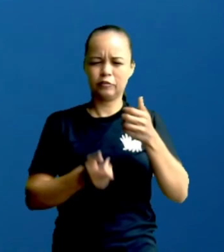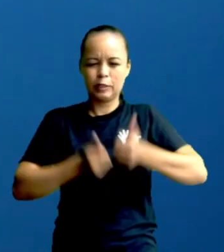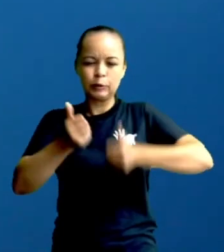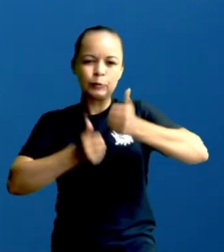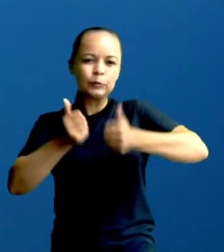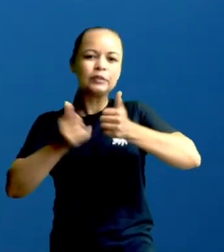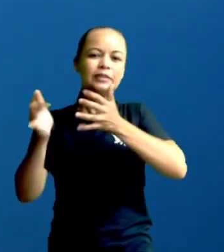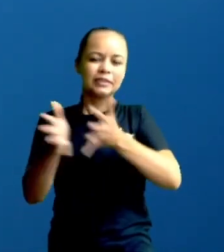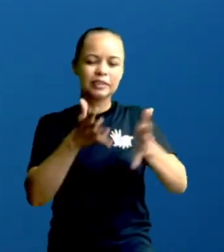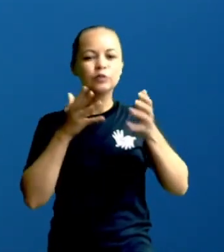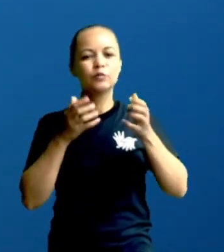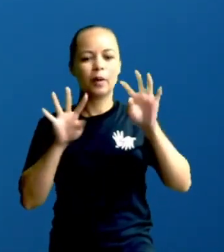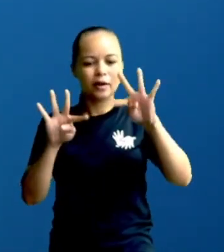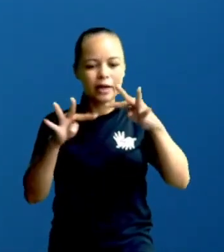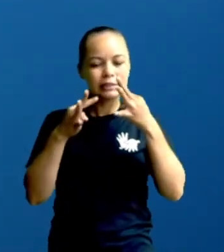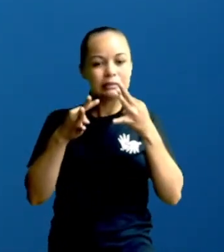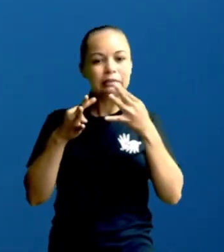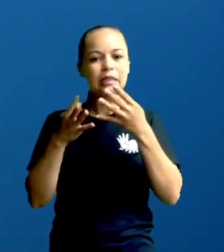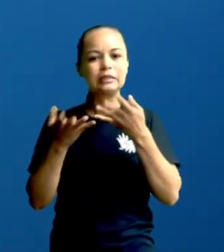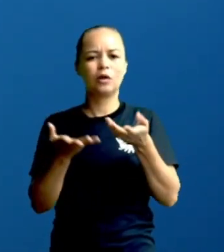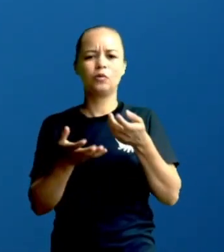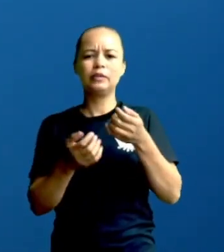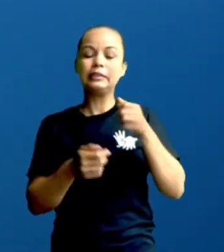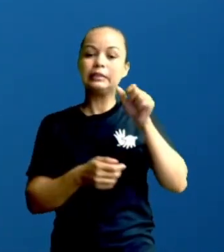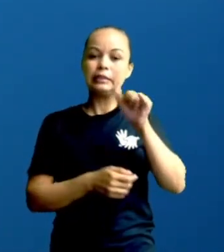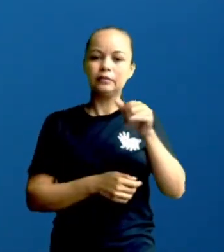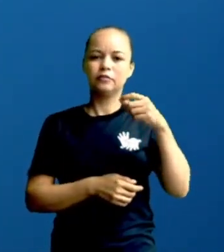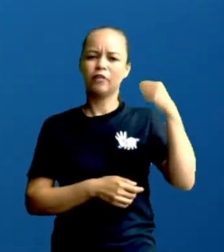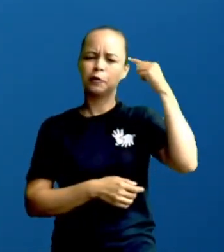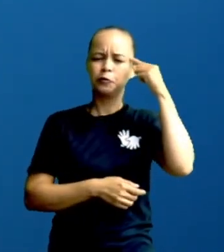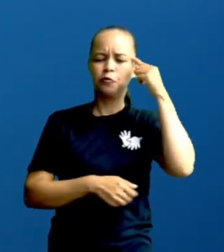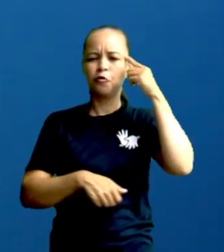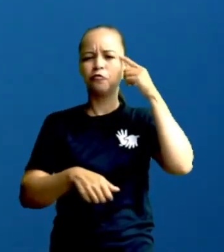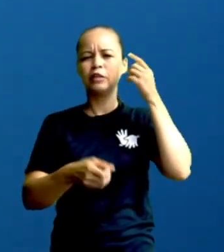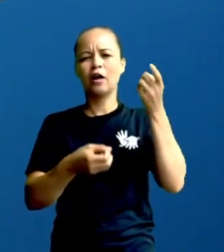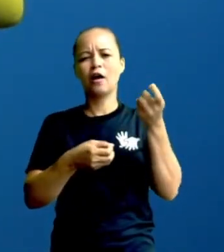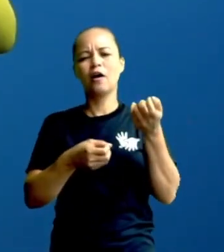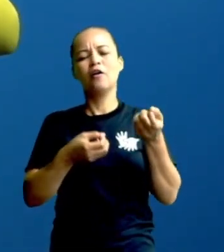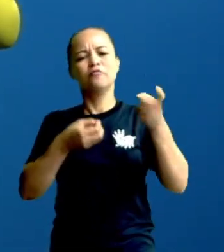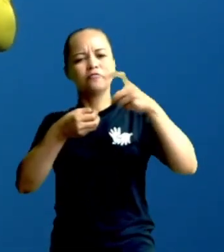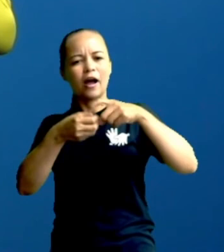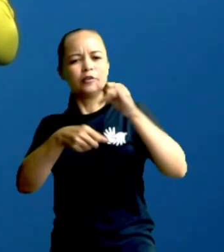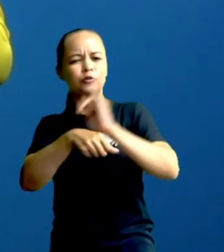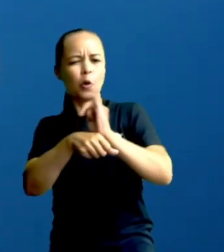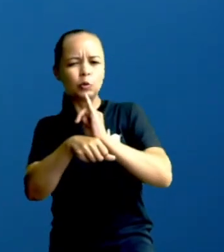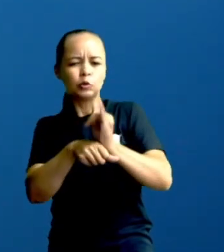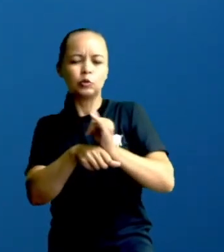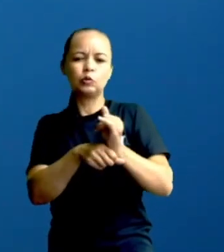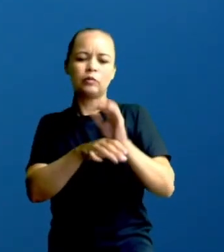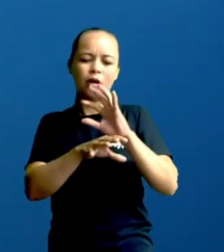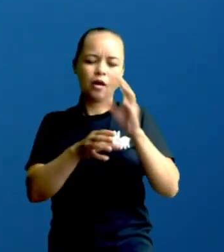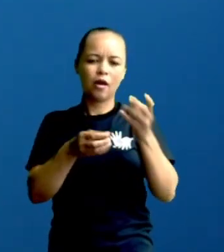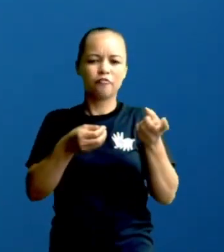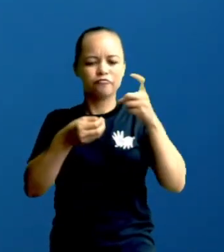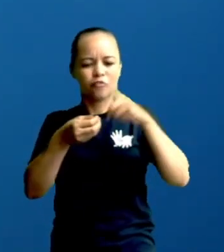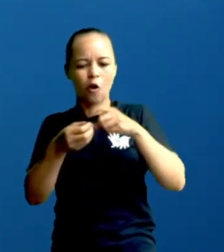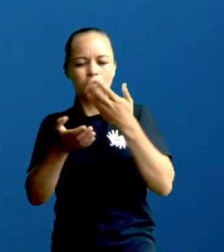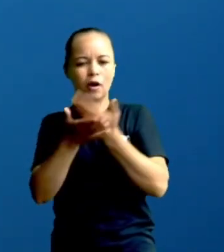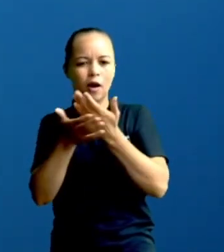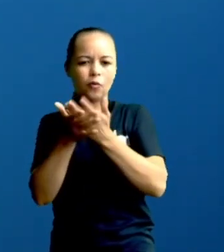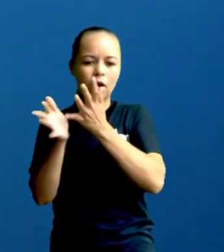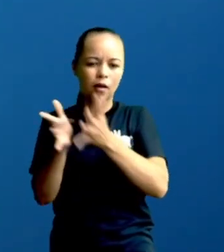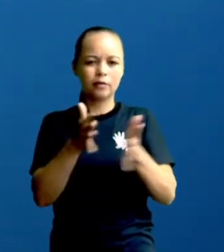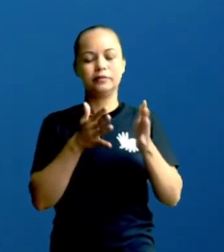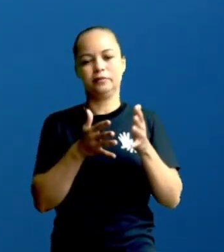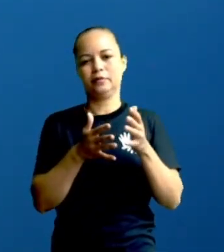espero que você tenha prestado atenção. E qualquer dúvida, vai lá no canal no YouTube, volta às aulas, dá uma revisada para ficar craque em